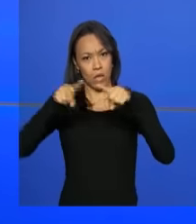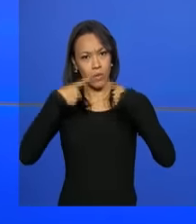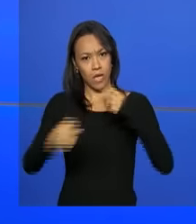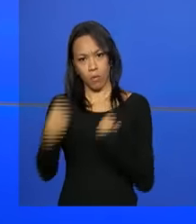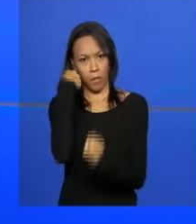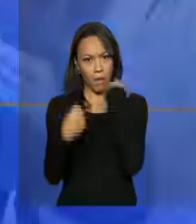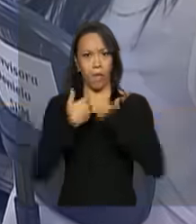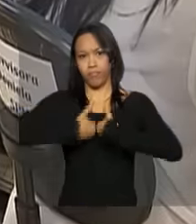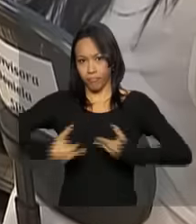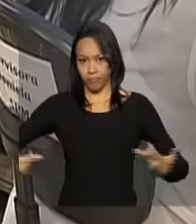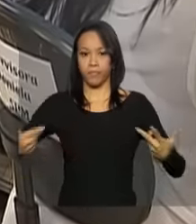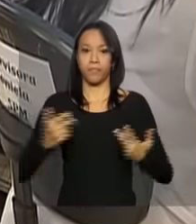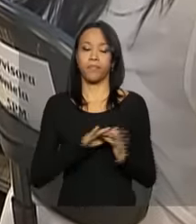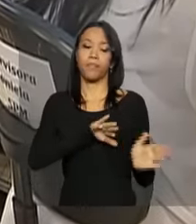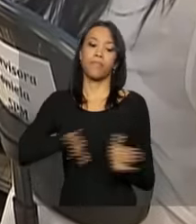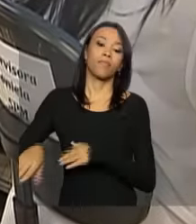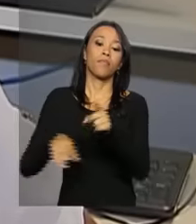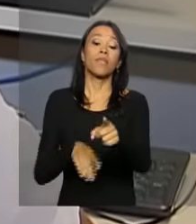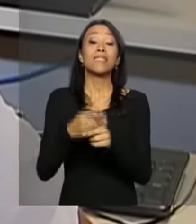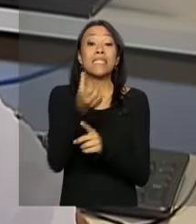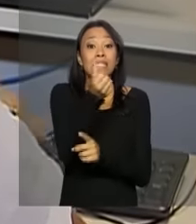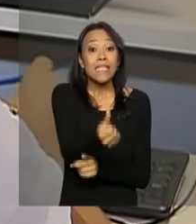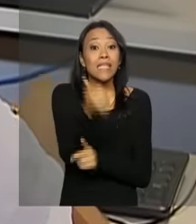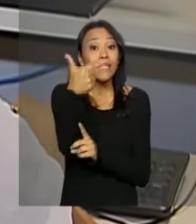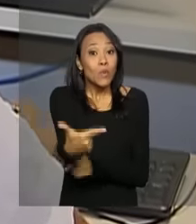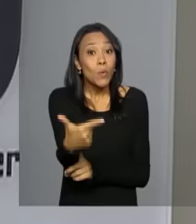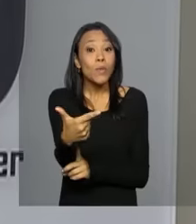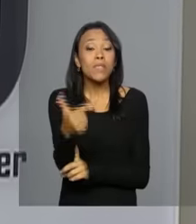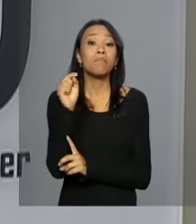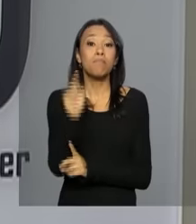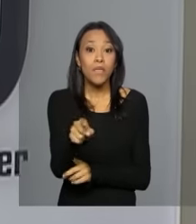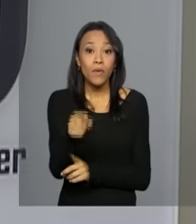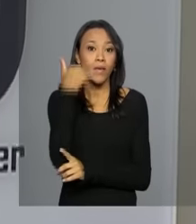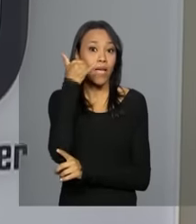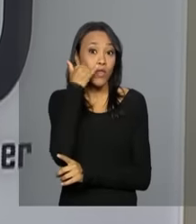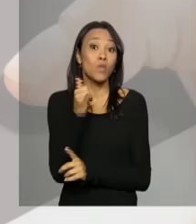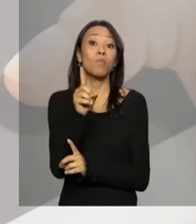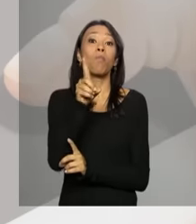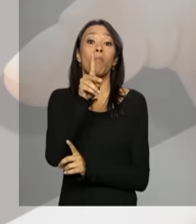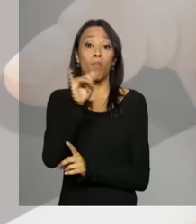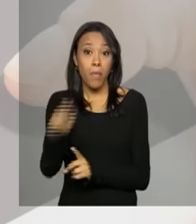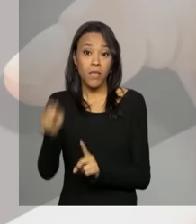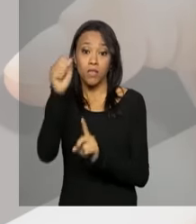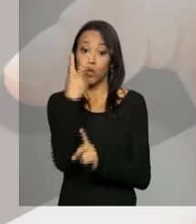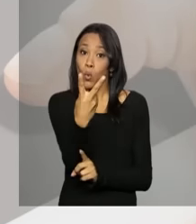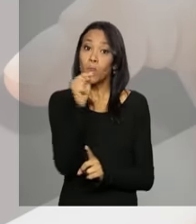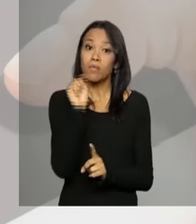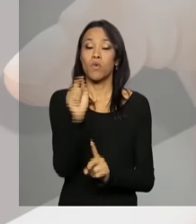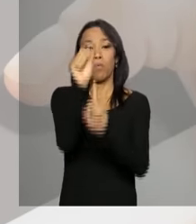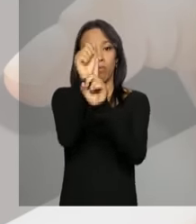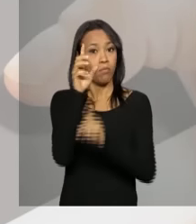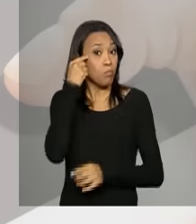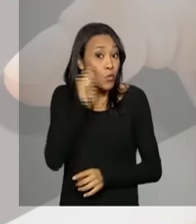agressões. Foram em média 62 mil ligações por mês, 2 mil por dia. Quase 60%